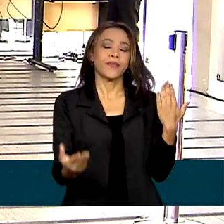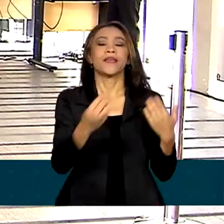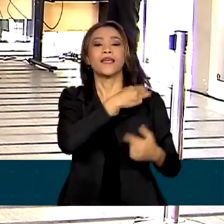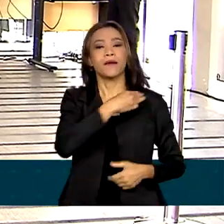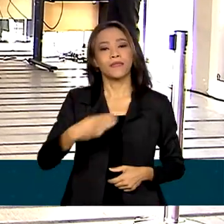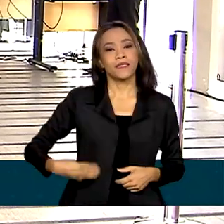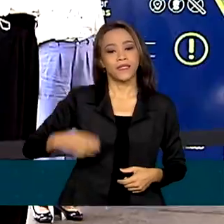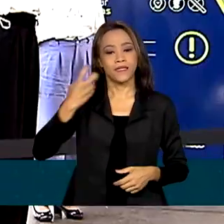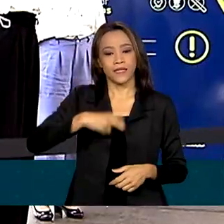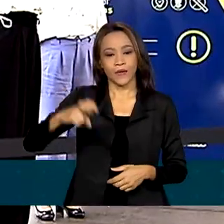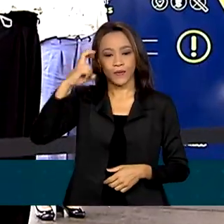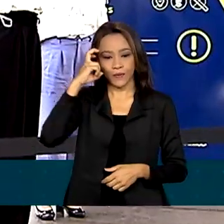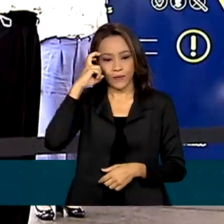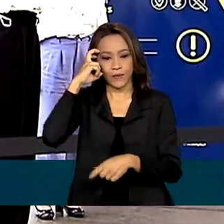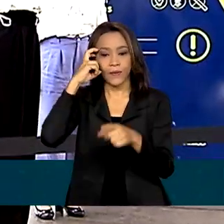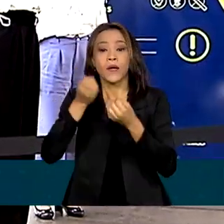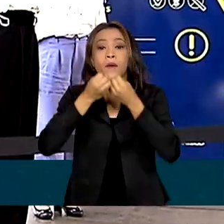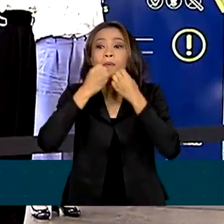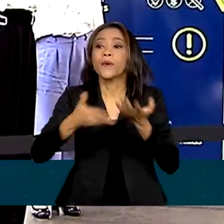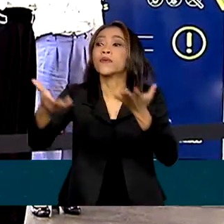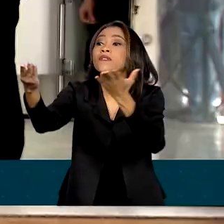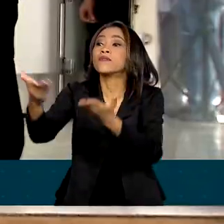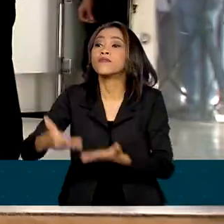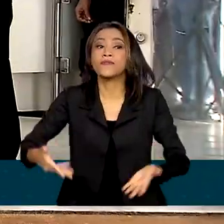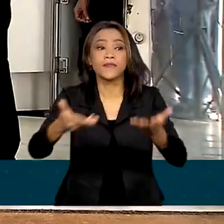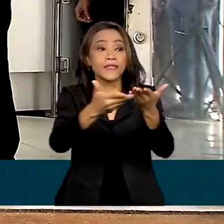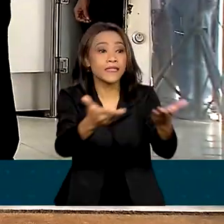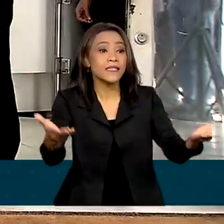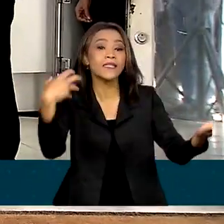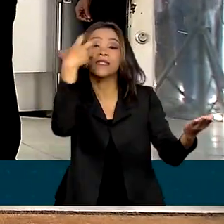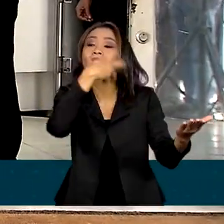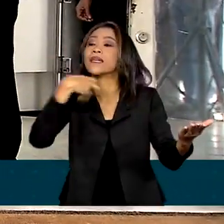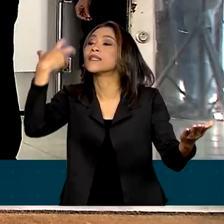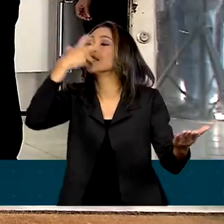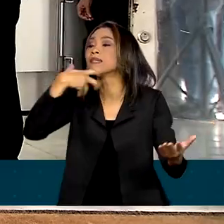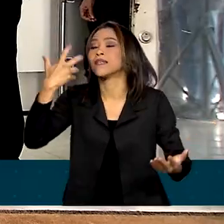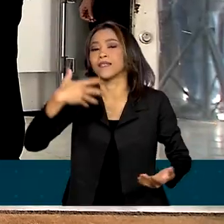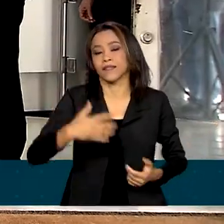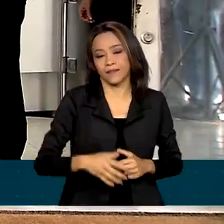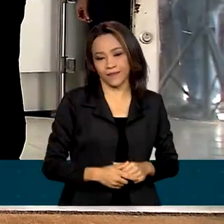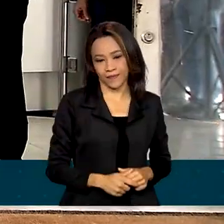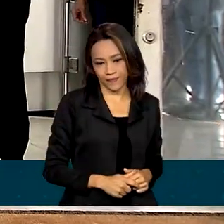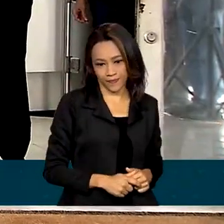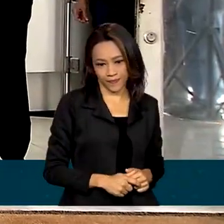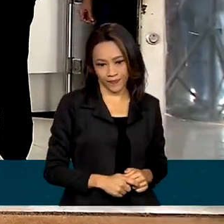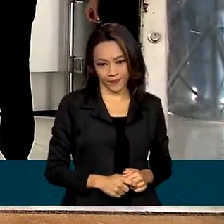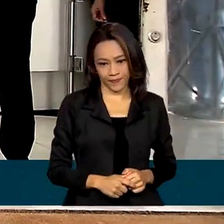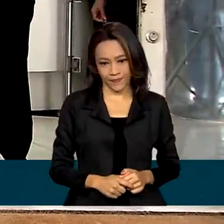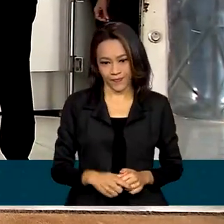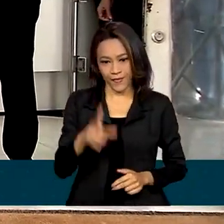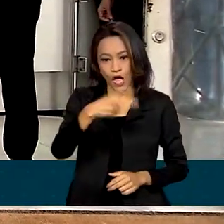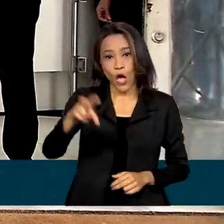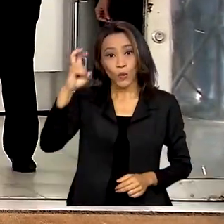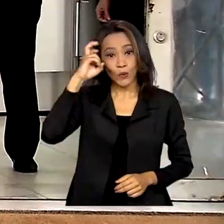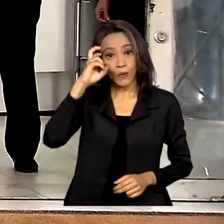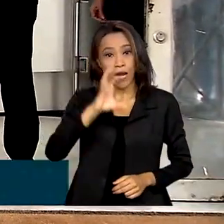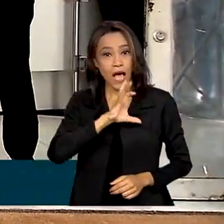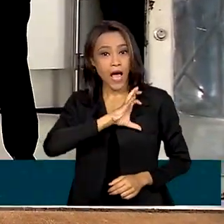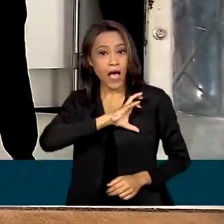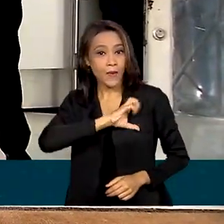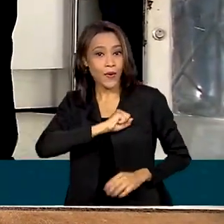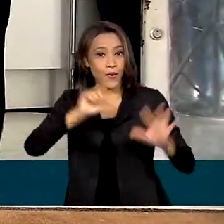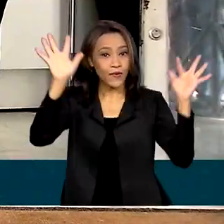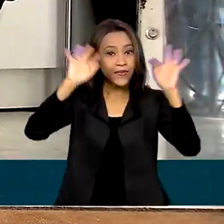Margarete Menezes, deu as boas-vindas cantando. Peço a Deus, cultura, amor e felicidade.